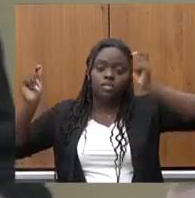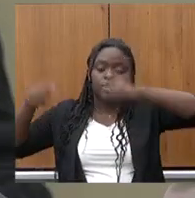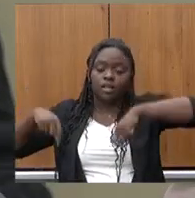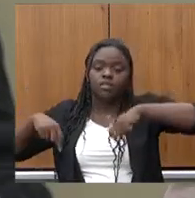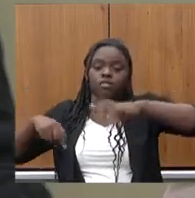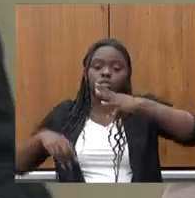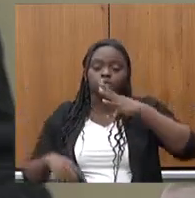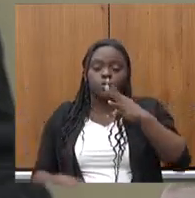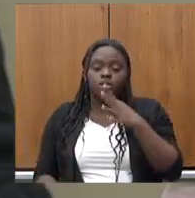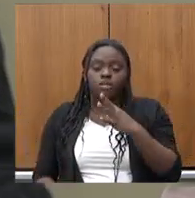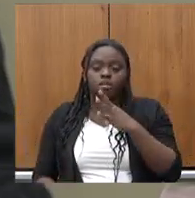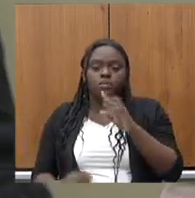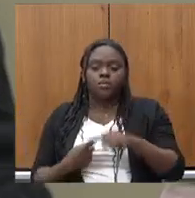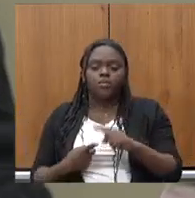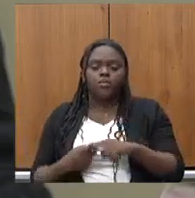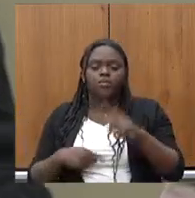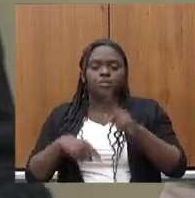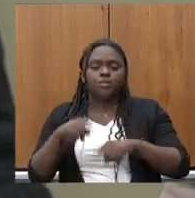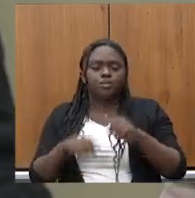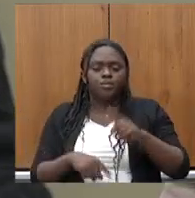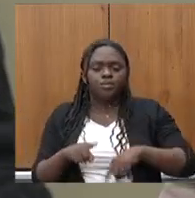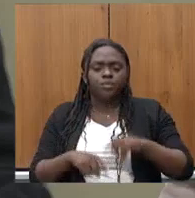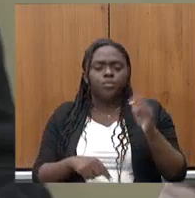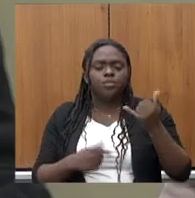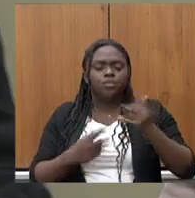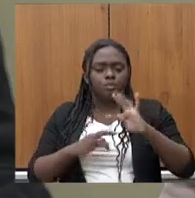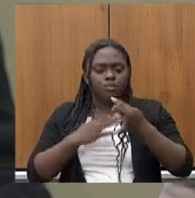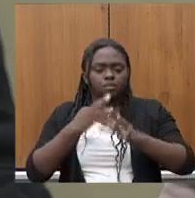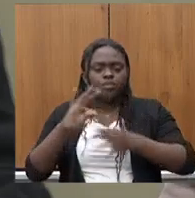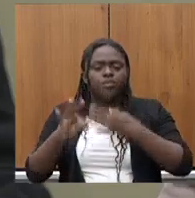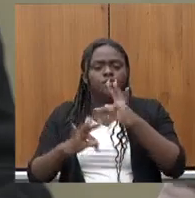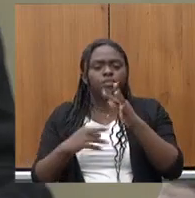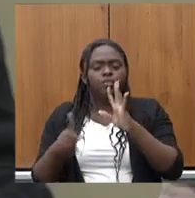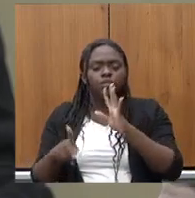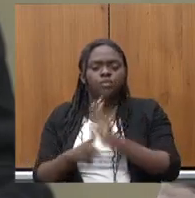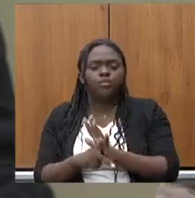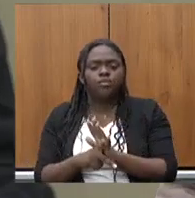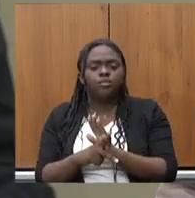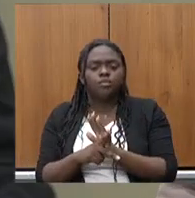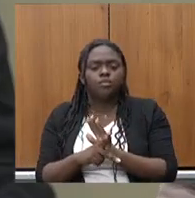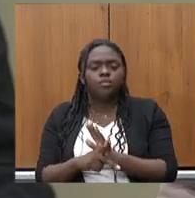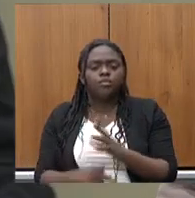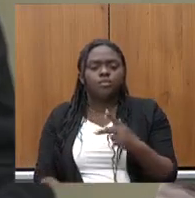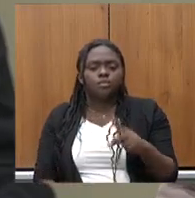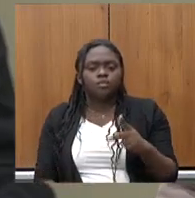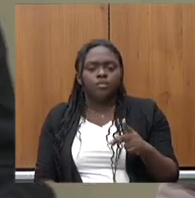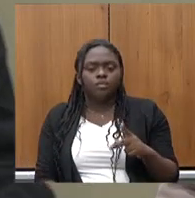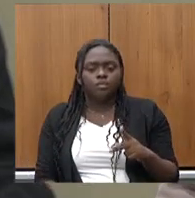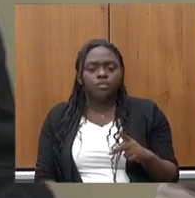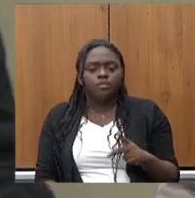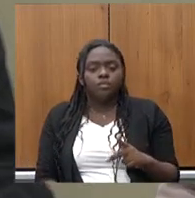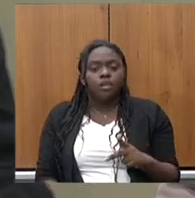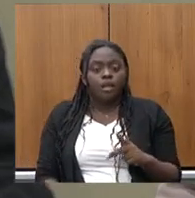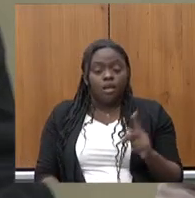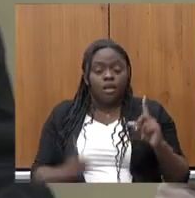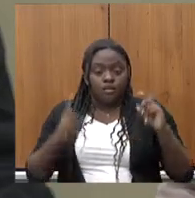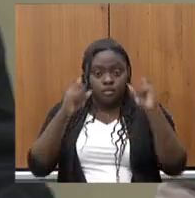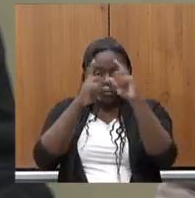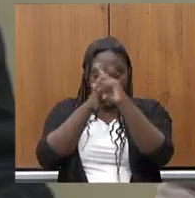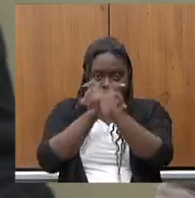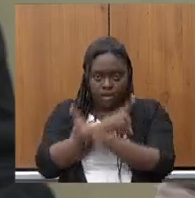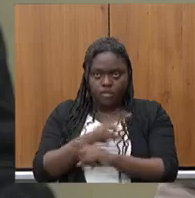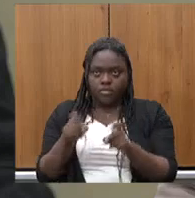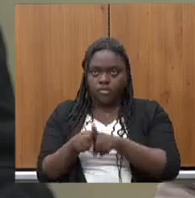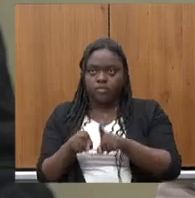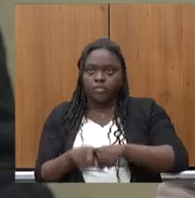conhecer as ferramentas tecnológicas para o seu, para as dificuldades e